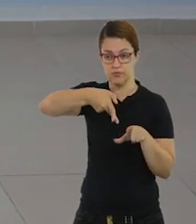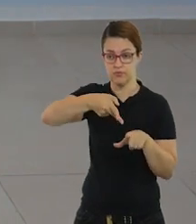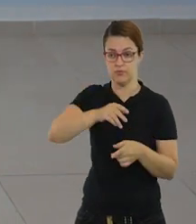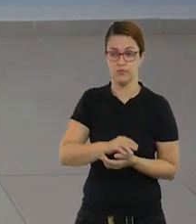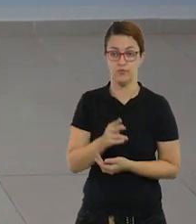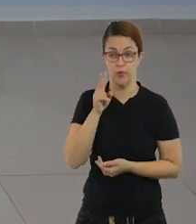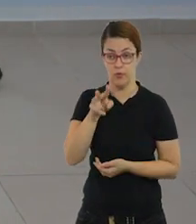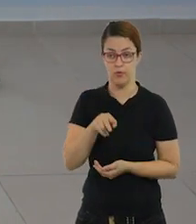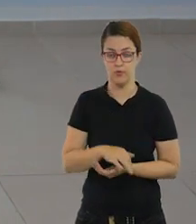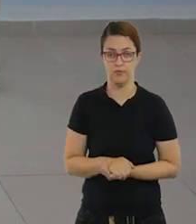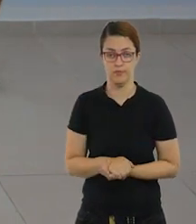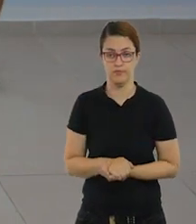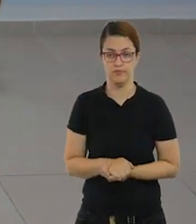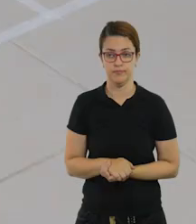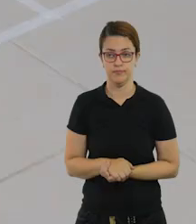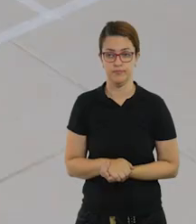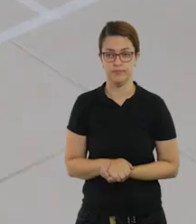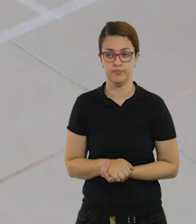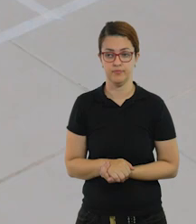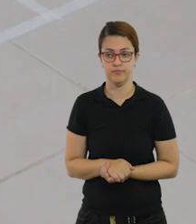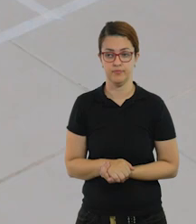bom? Então vai ficar mais ou menos assim, ó.